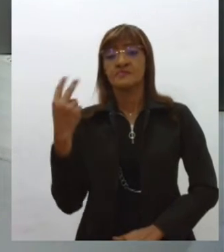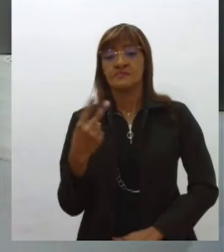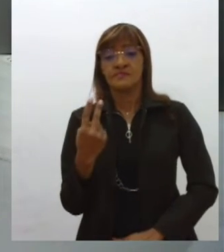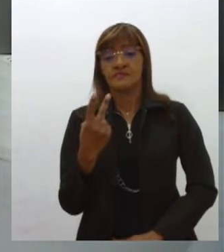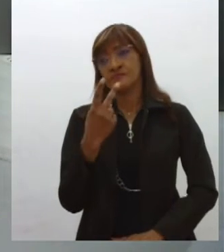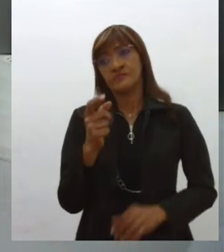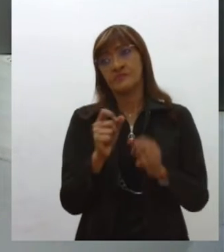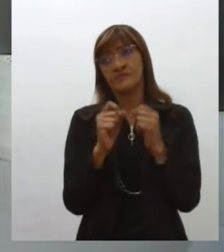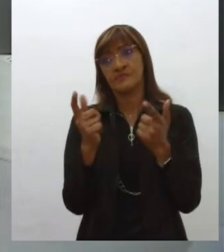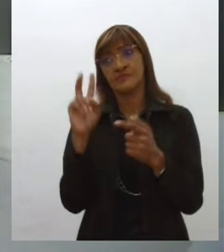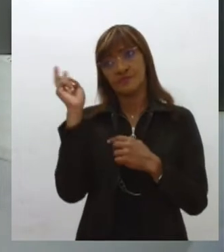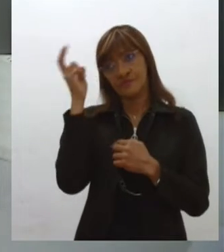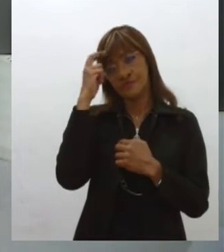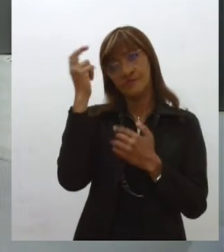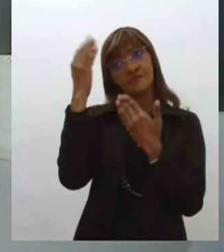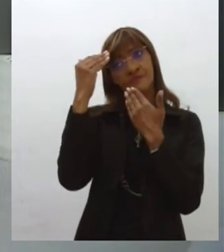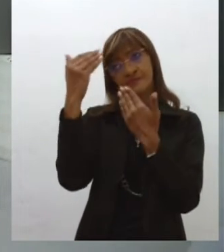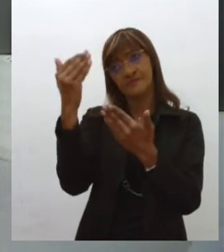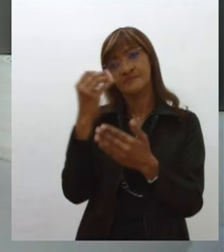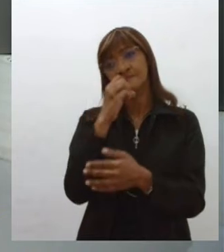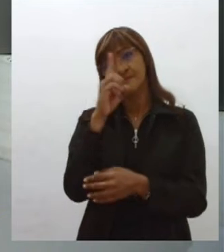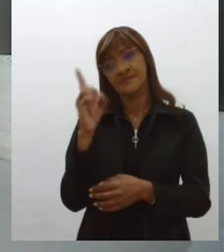cultura. Muito obrigada, viu? Bom dia.